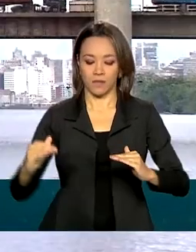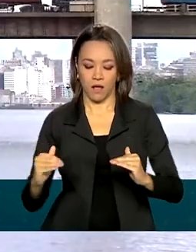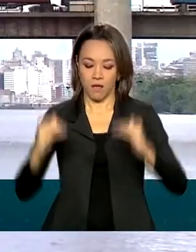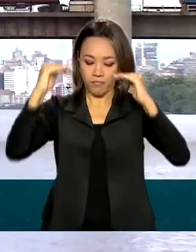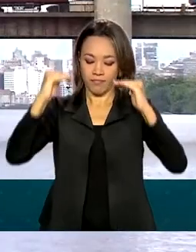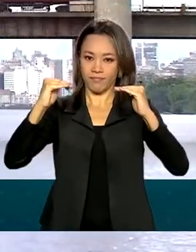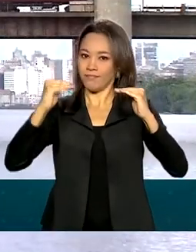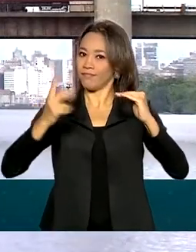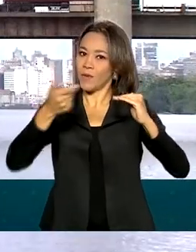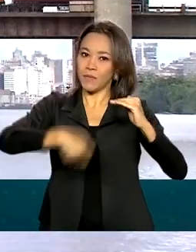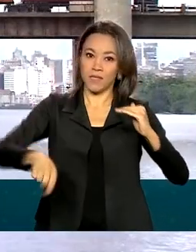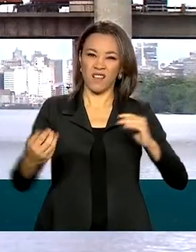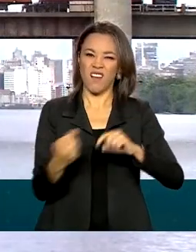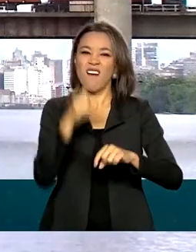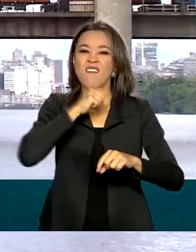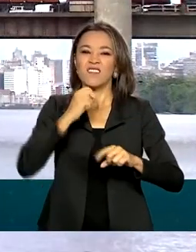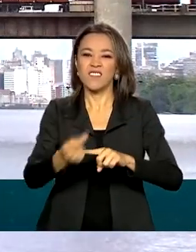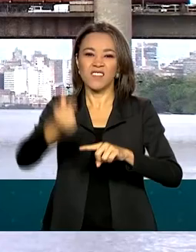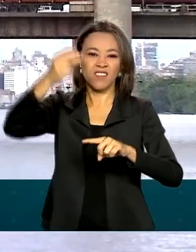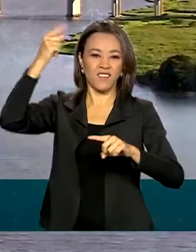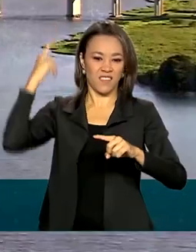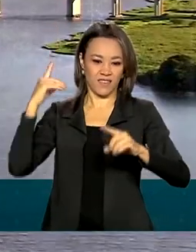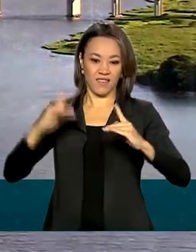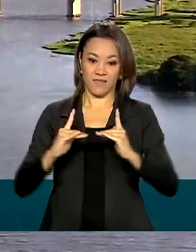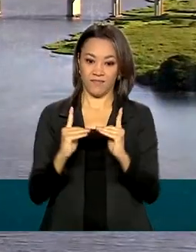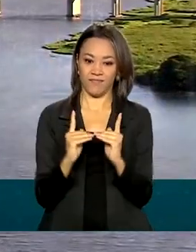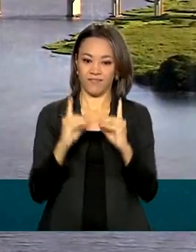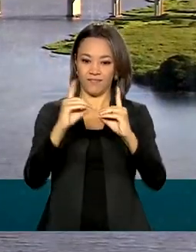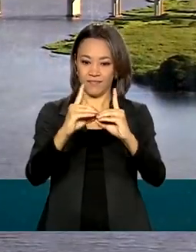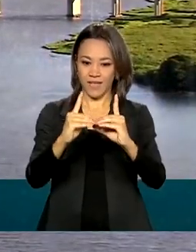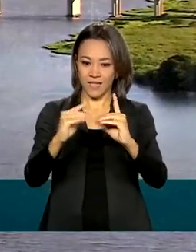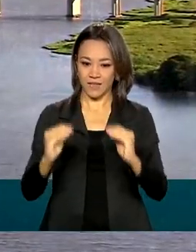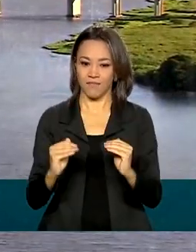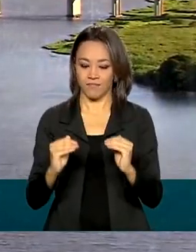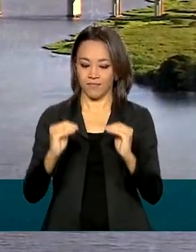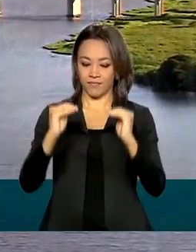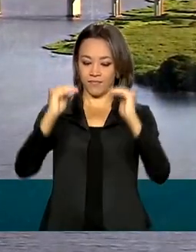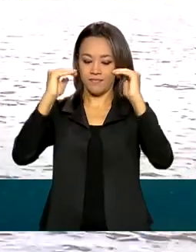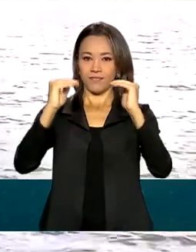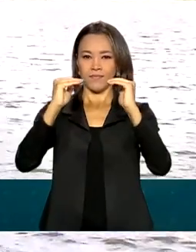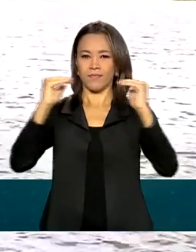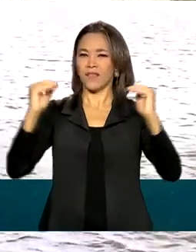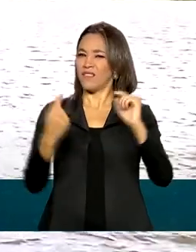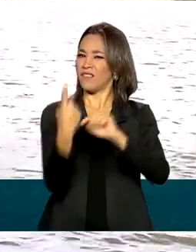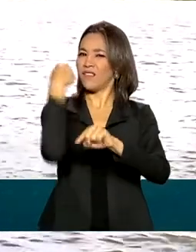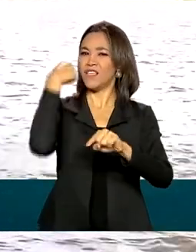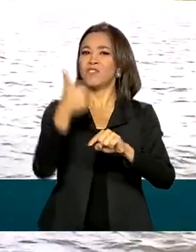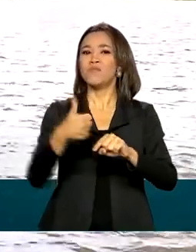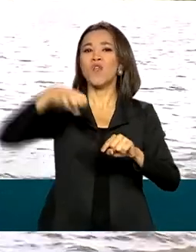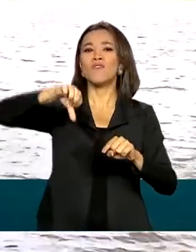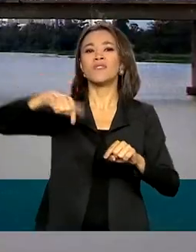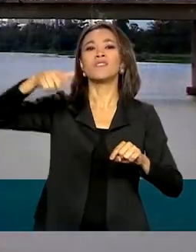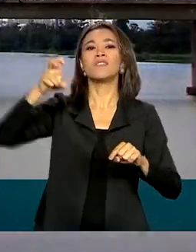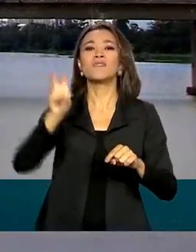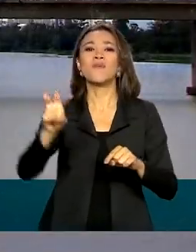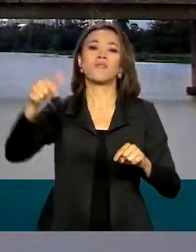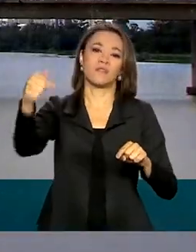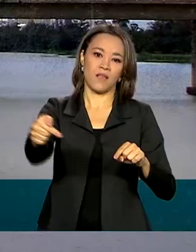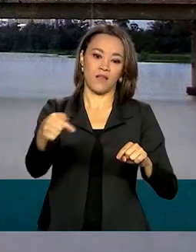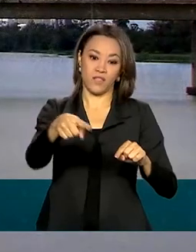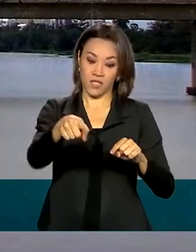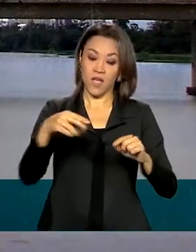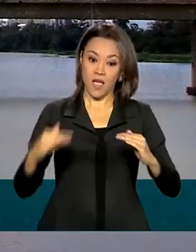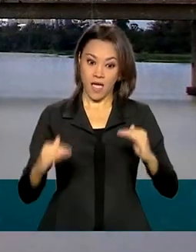elevação. A antiga ponte Getúlio Vargas, com o vão central móvel, funciona desde 1957. A